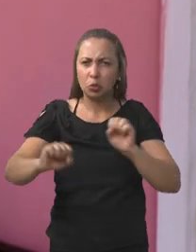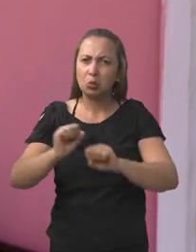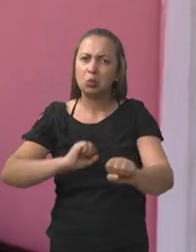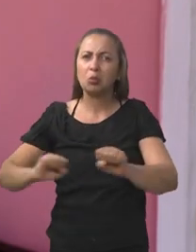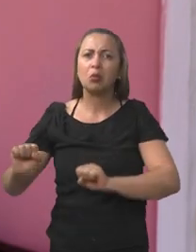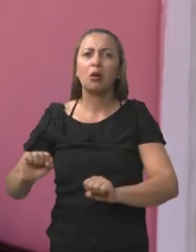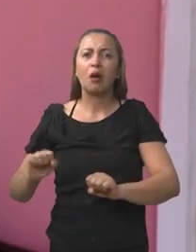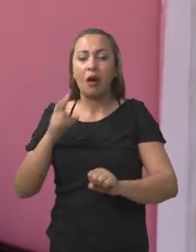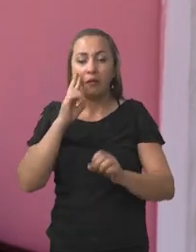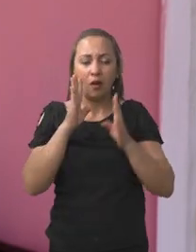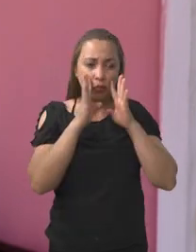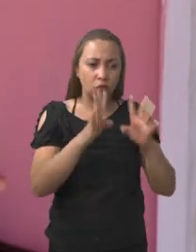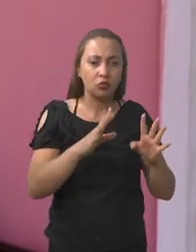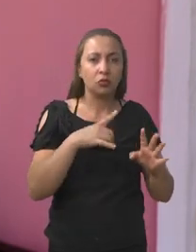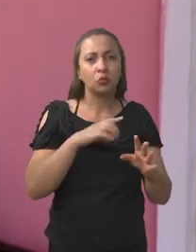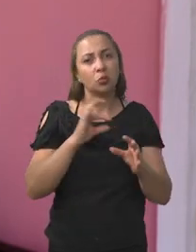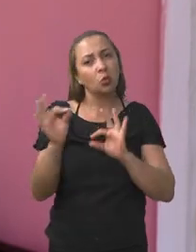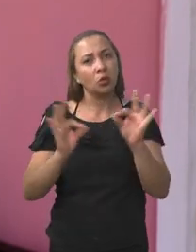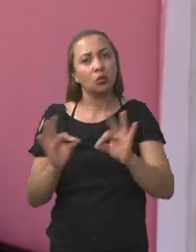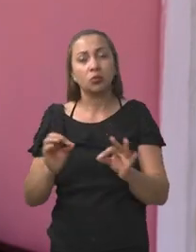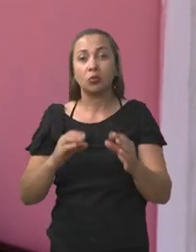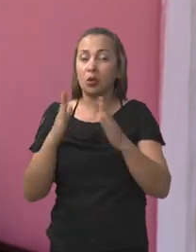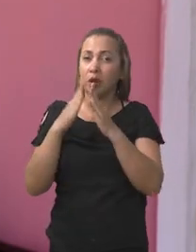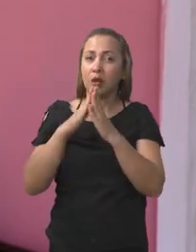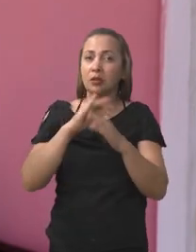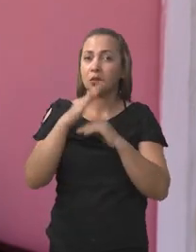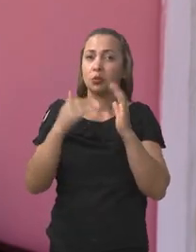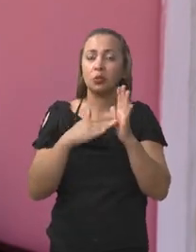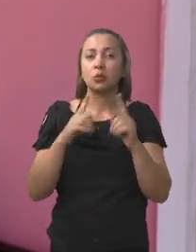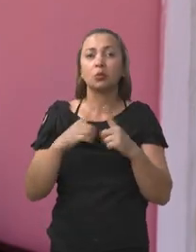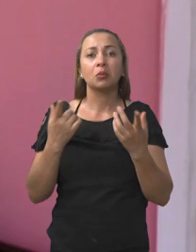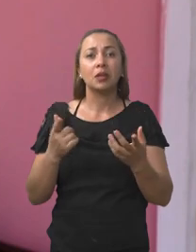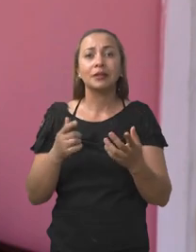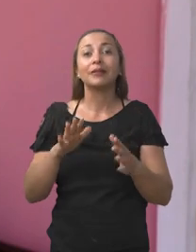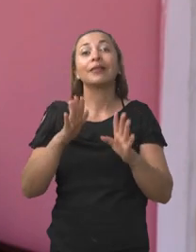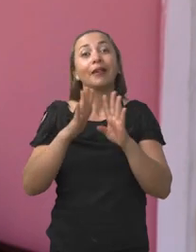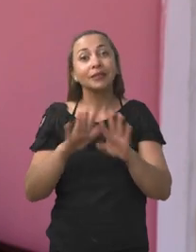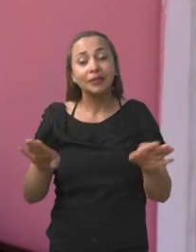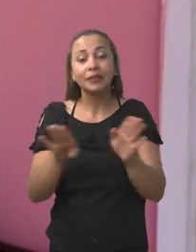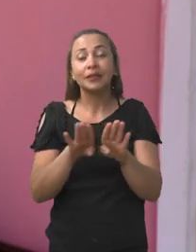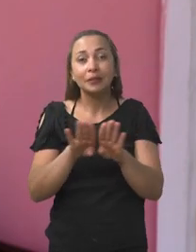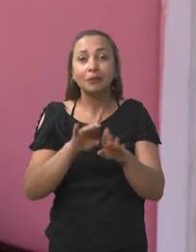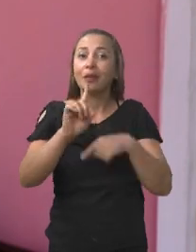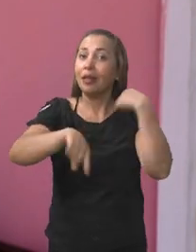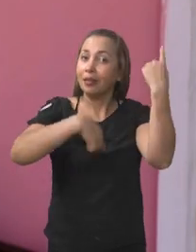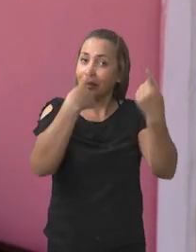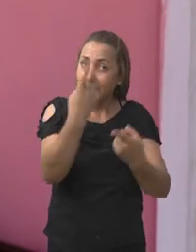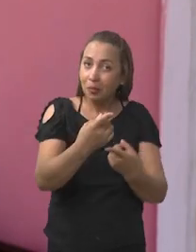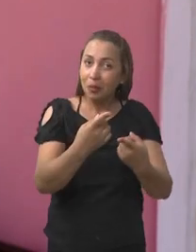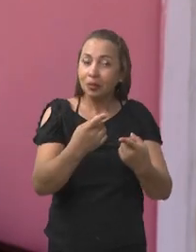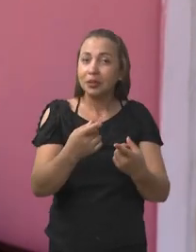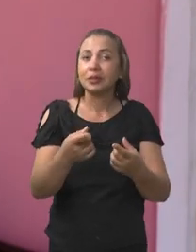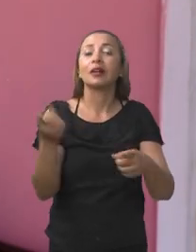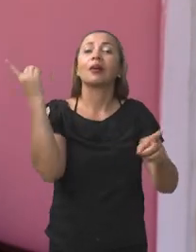foco. Nós organizamos tudo aqui, a casa limpou tudo. E mesmo assim, depois, nós